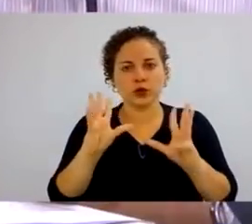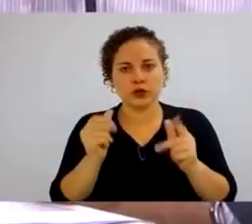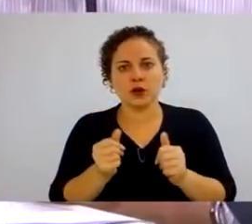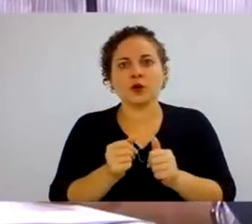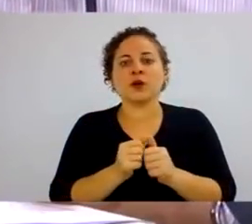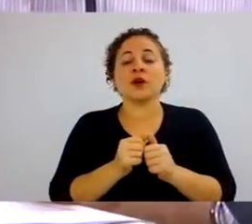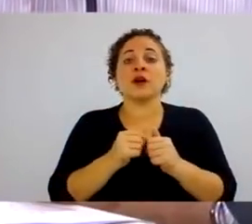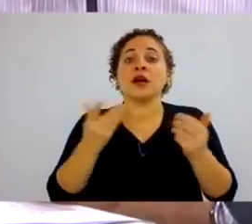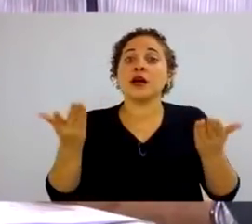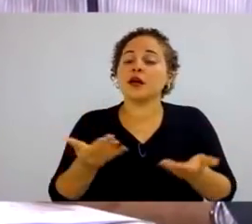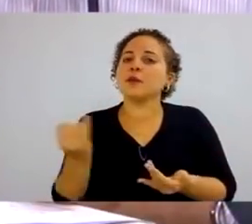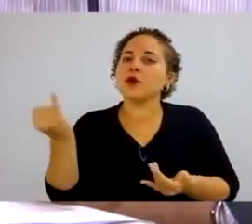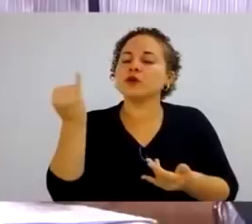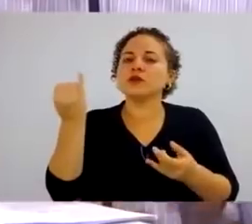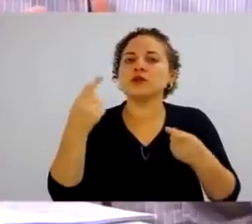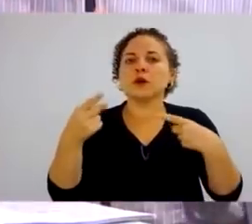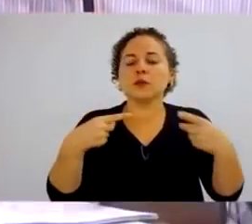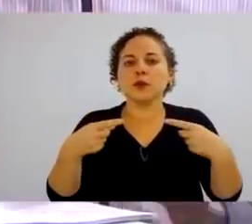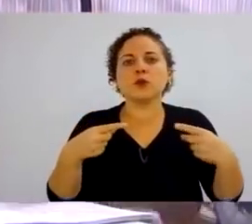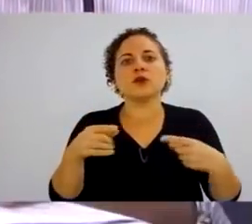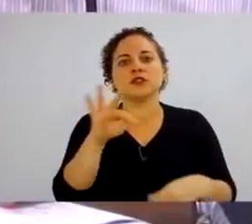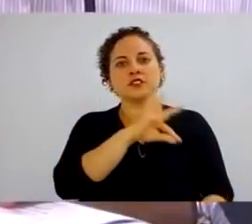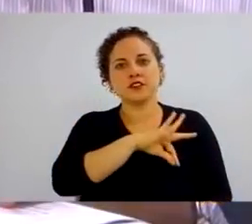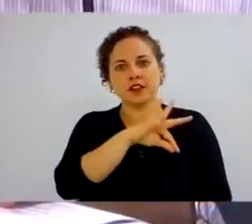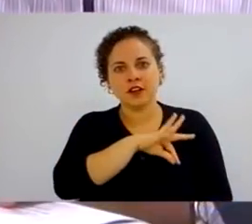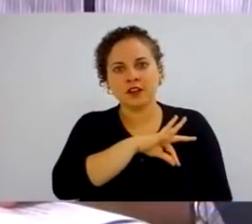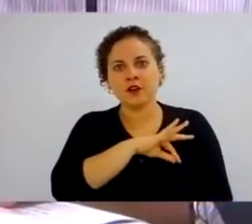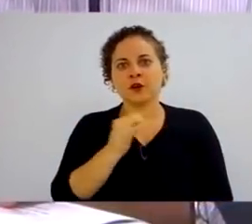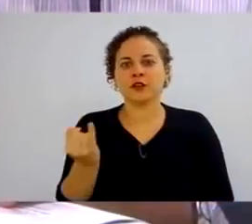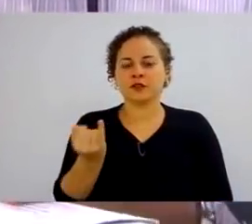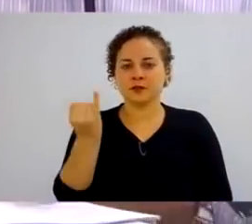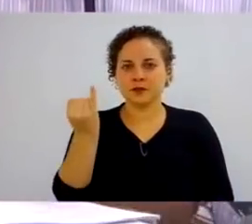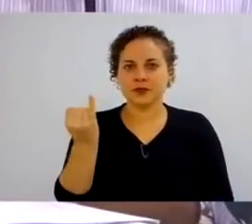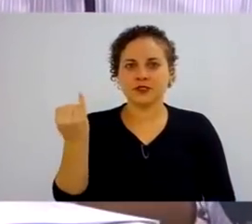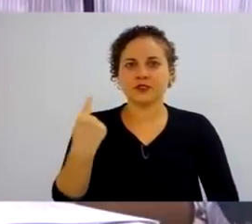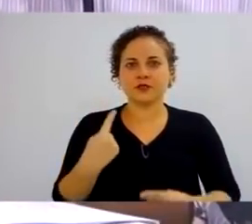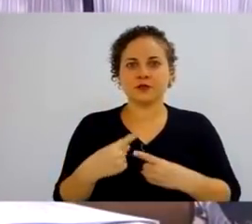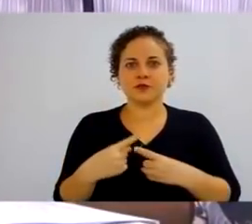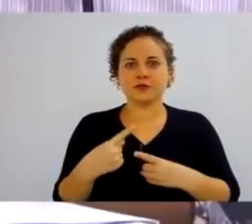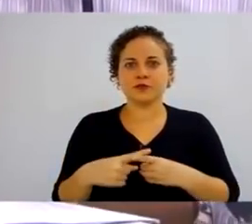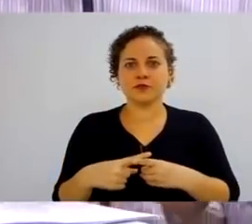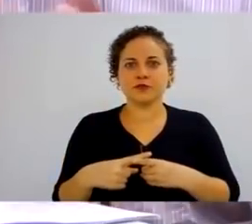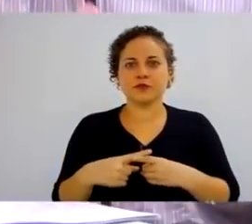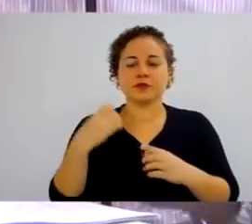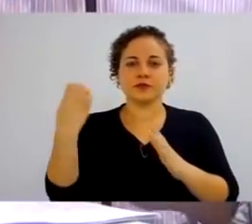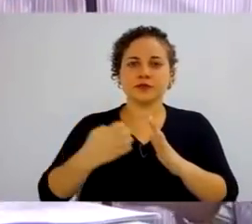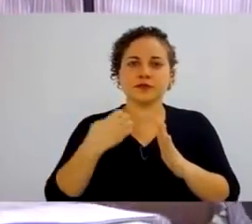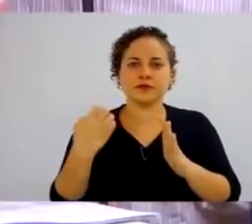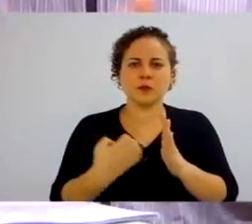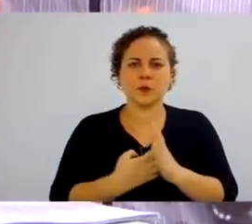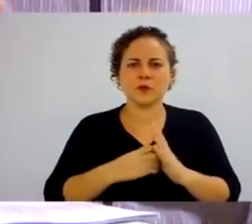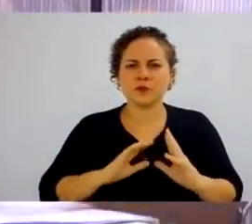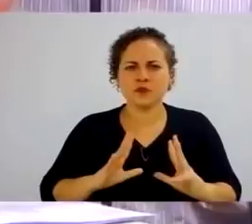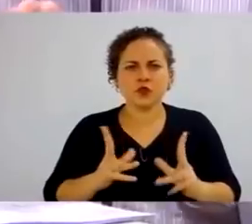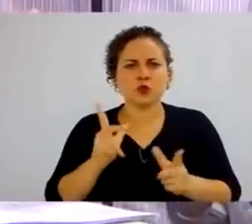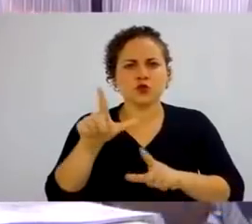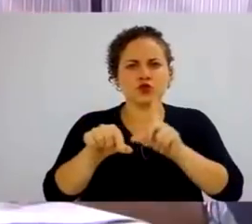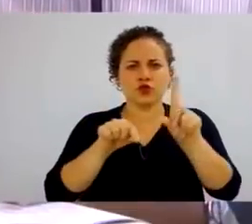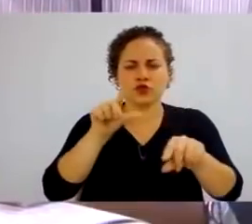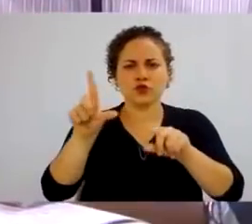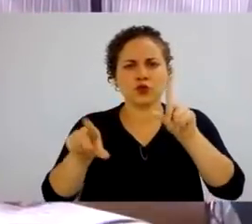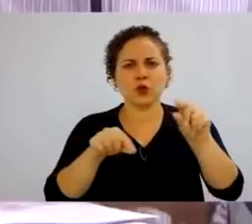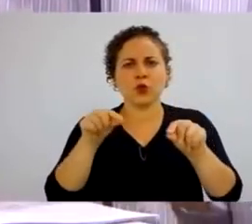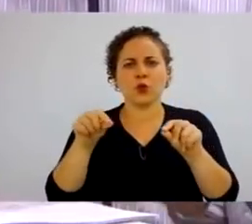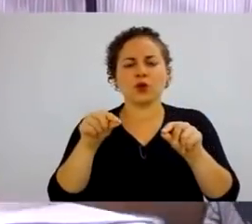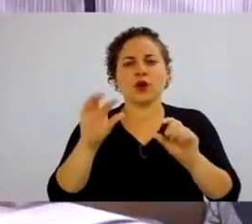política salarial. Isto sim, a política salarial, ela é importante, gente, dentro da empresa. É o conjunto de decisões